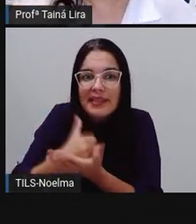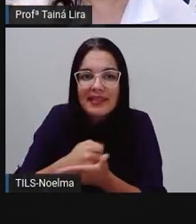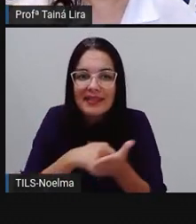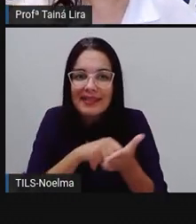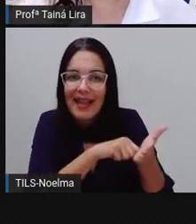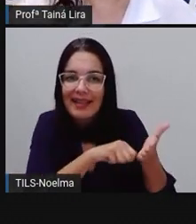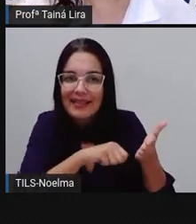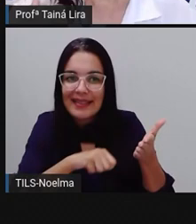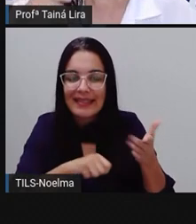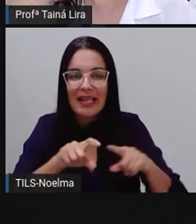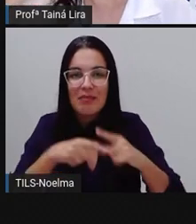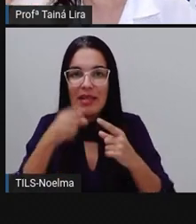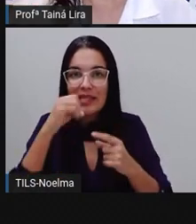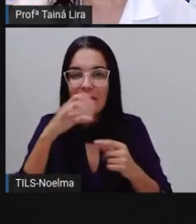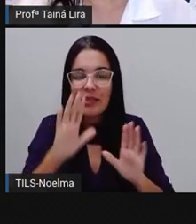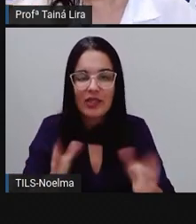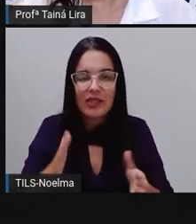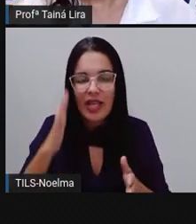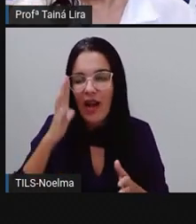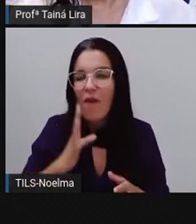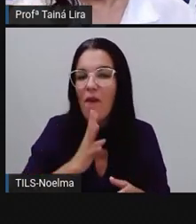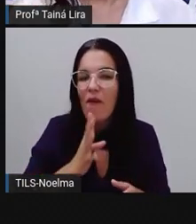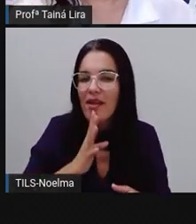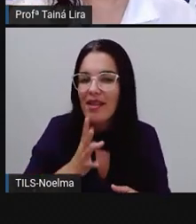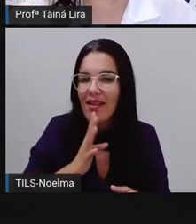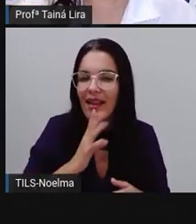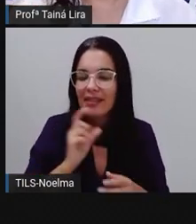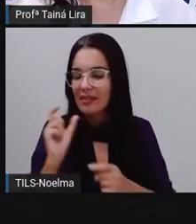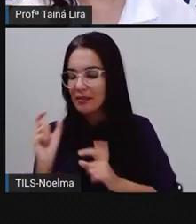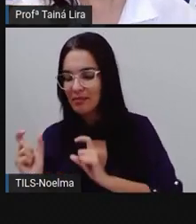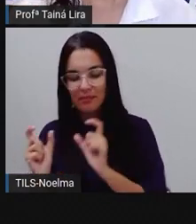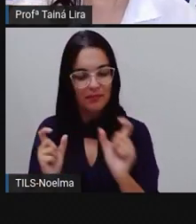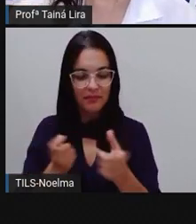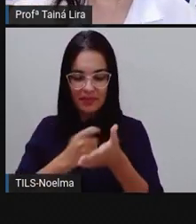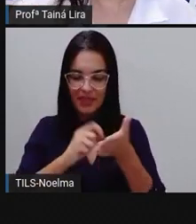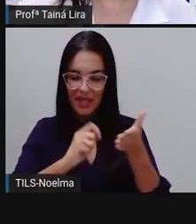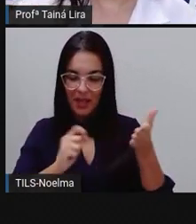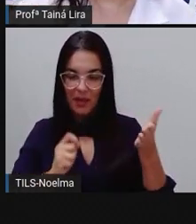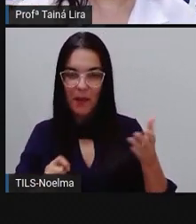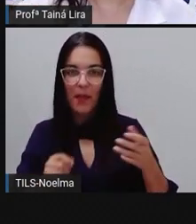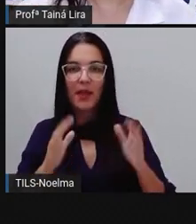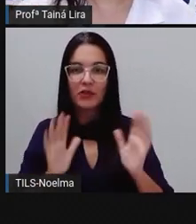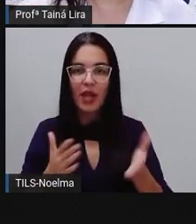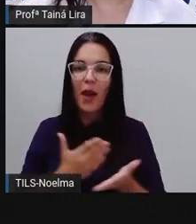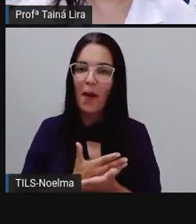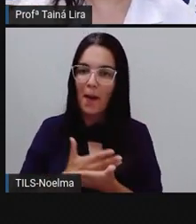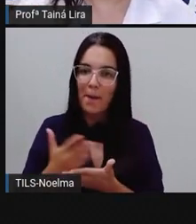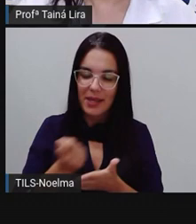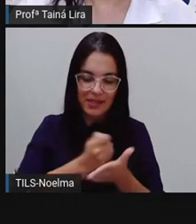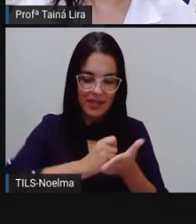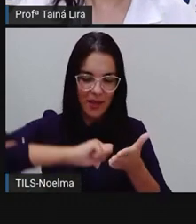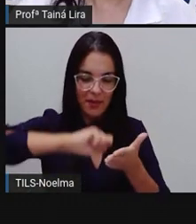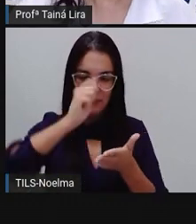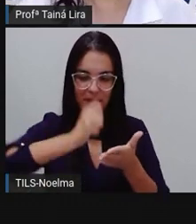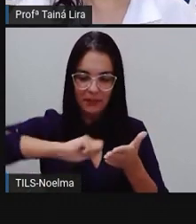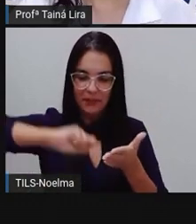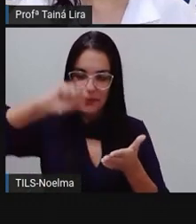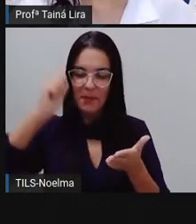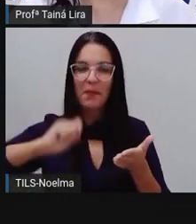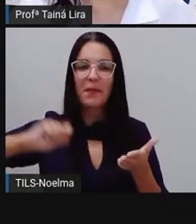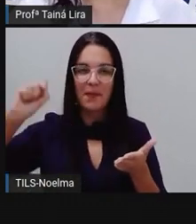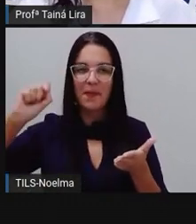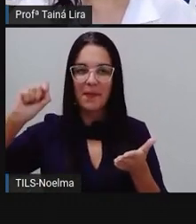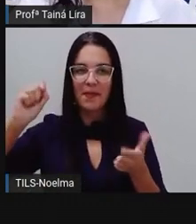tem esse domínio, quando a gente já sabe escrever as palavrinhas, aí a gente já começa a usar, olha lá, a